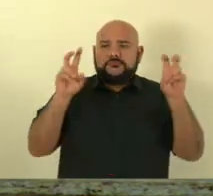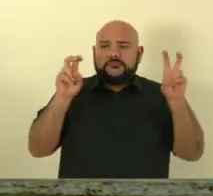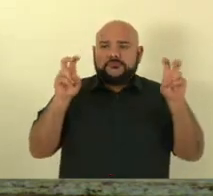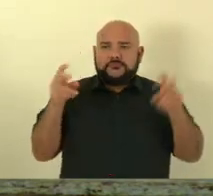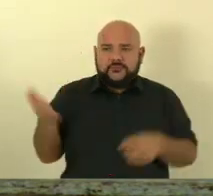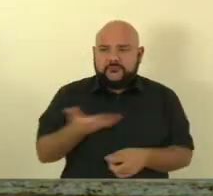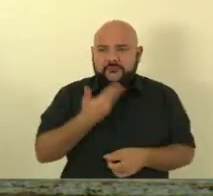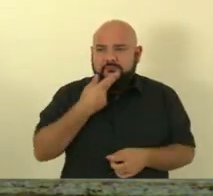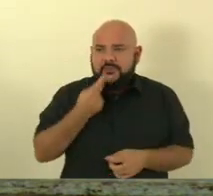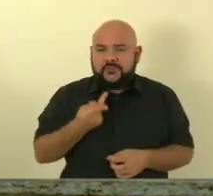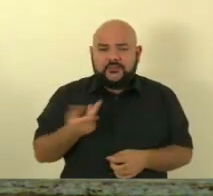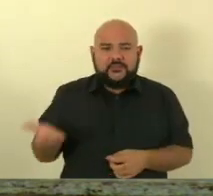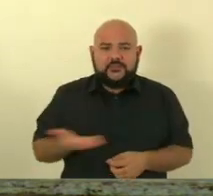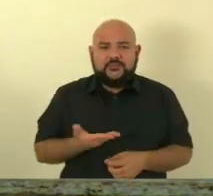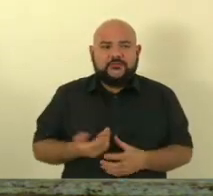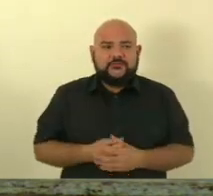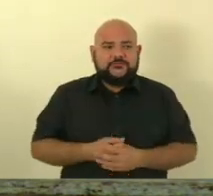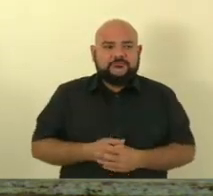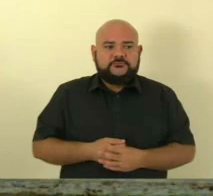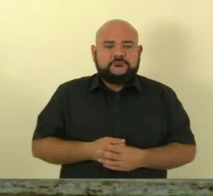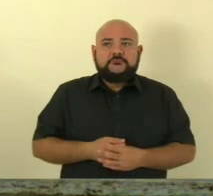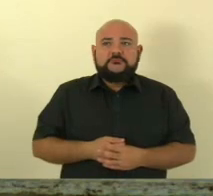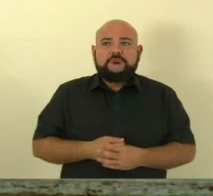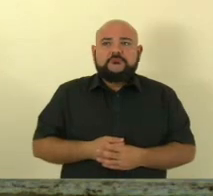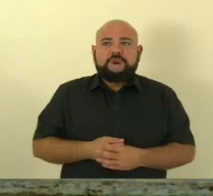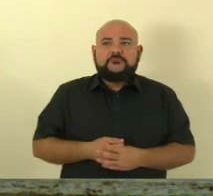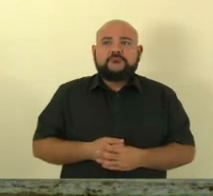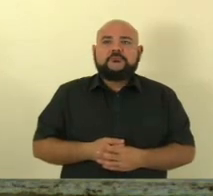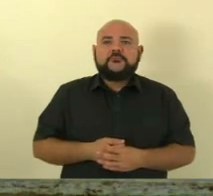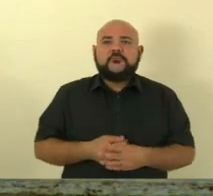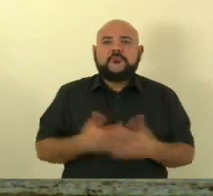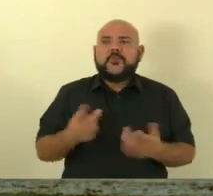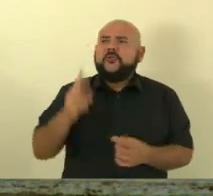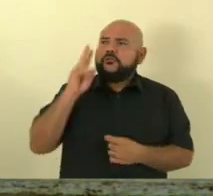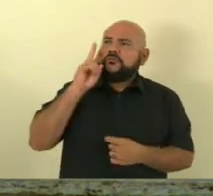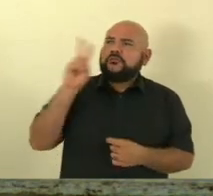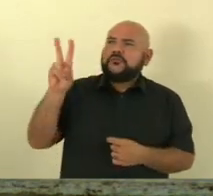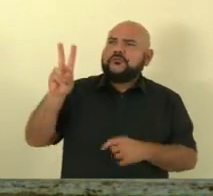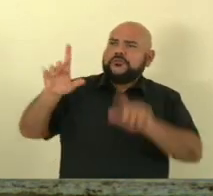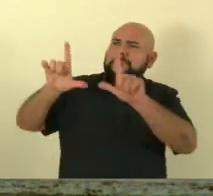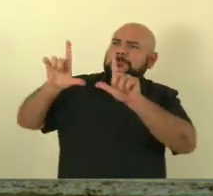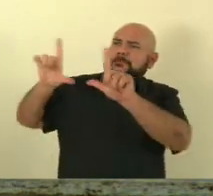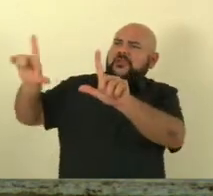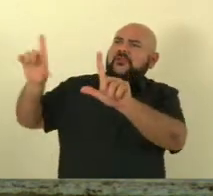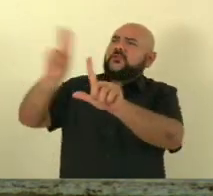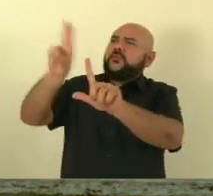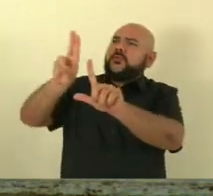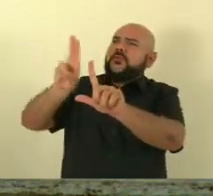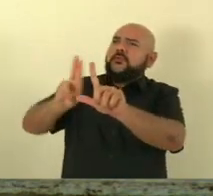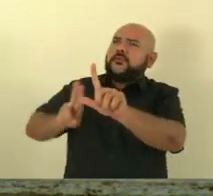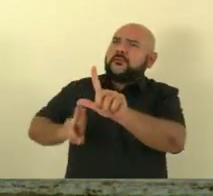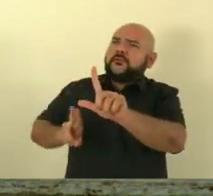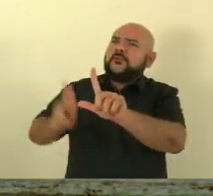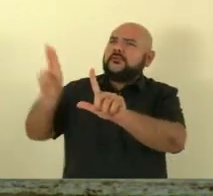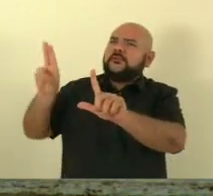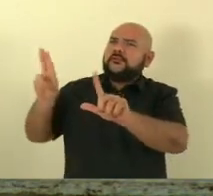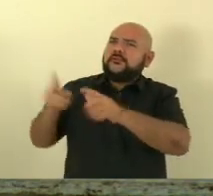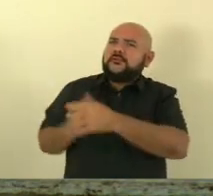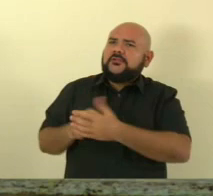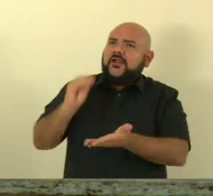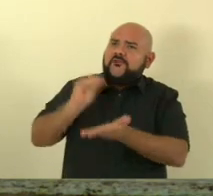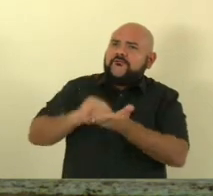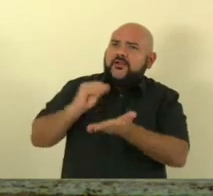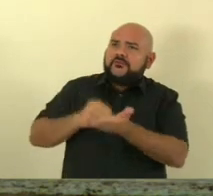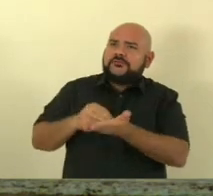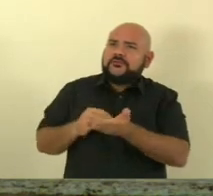Pela ordem, presidente, o painel não marca a presença do deputado Daninho Silva, eu acho que nós temos que passar a votação